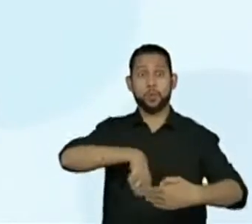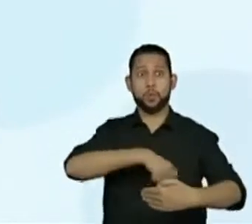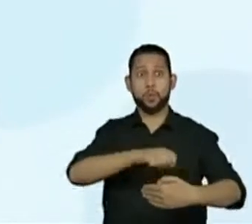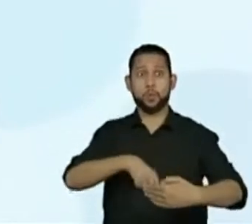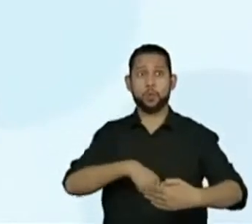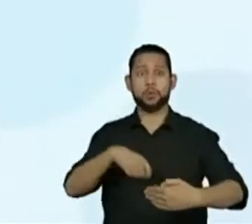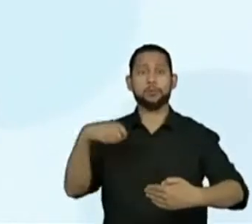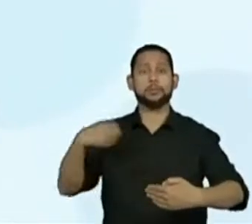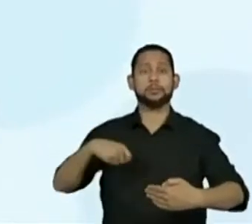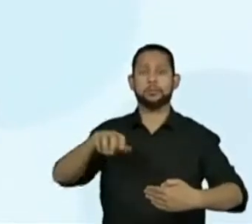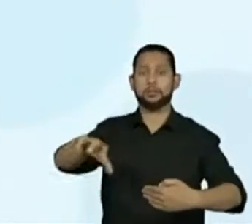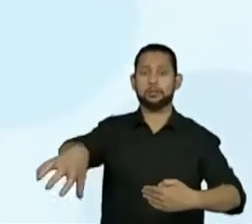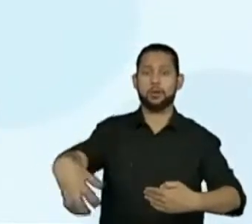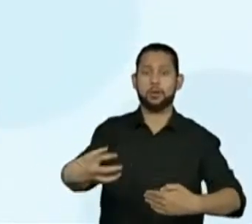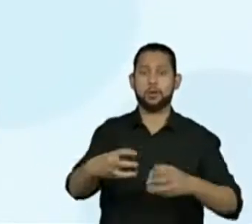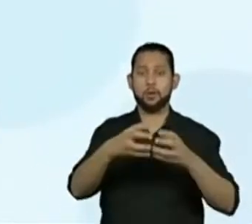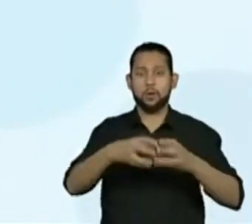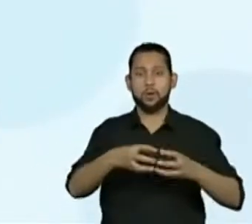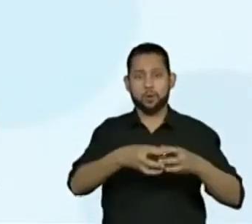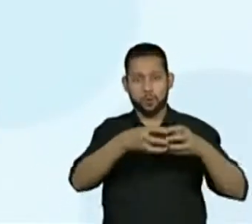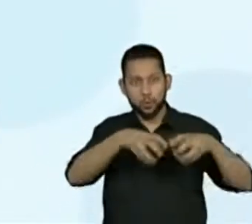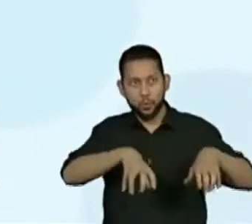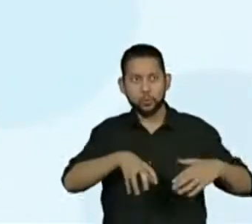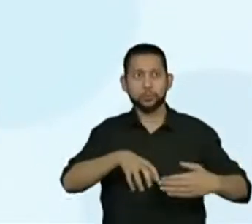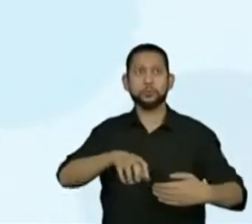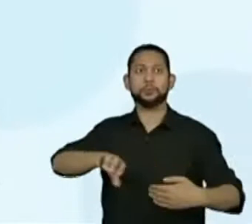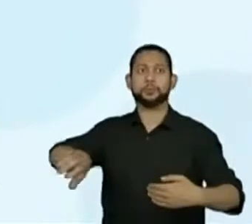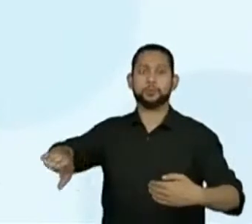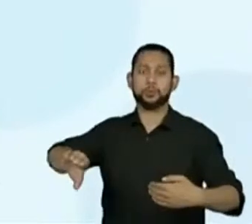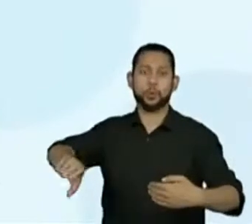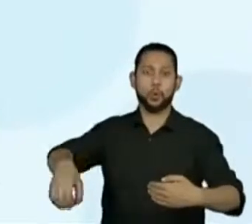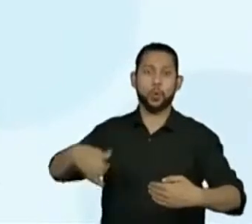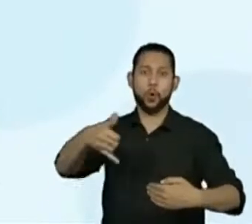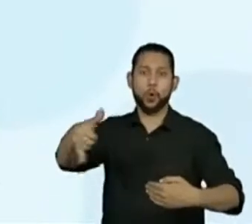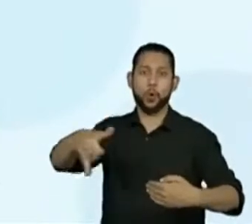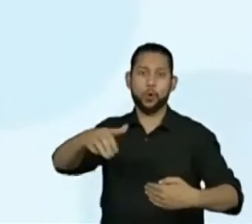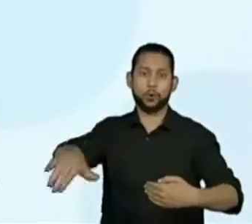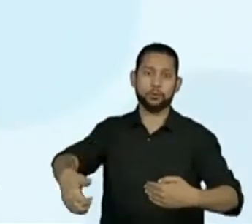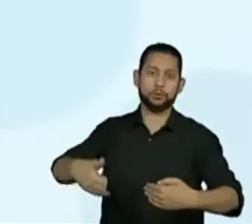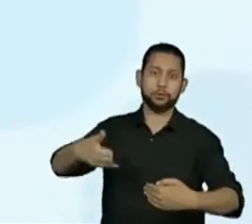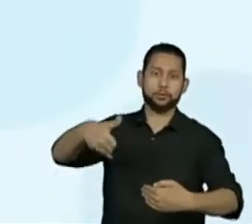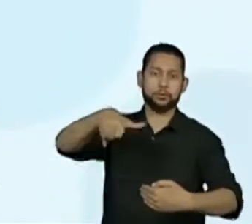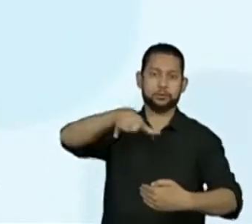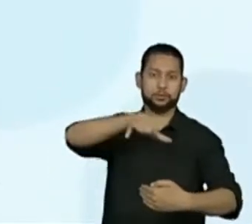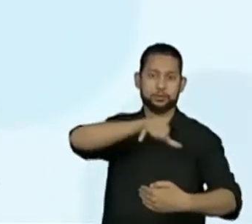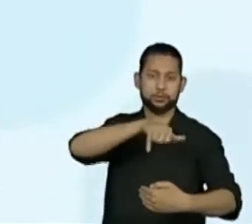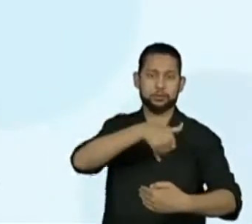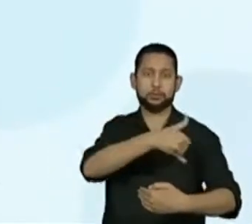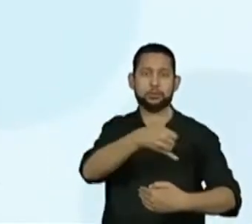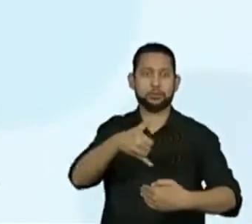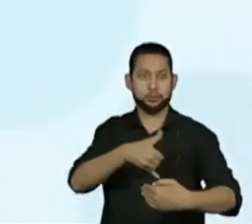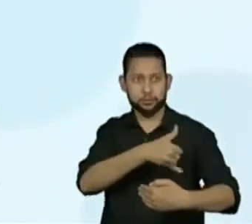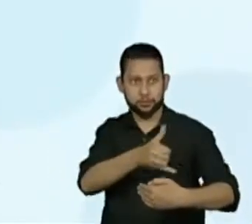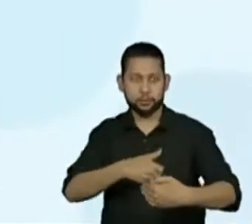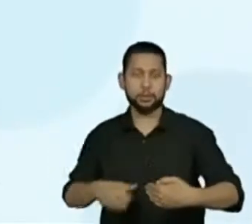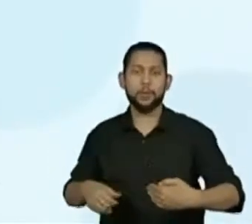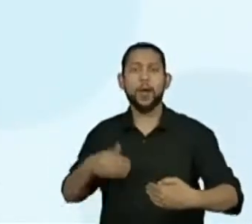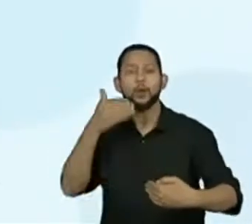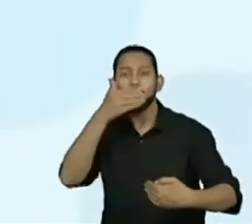Olhem lá a receita de bolo de fubá fofinho. Essa é uma das receitas que a Giovana faz bastante.